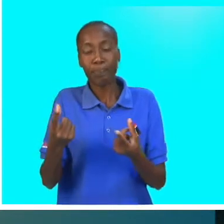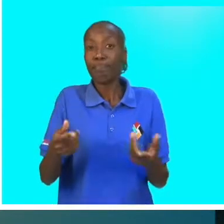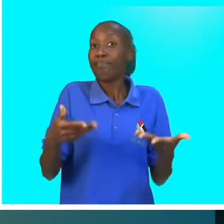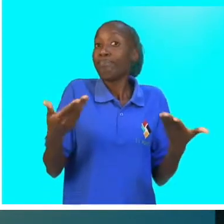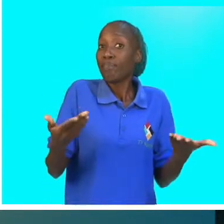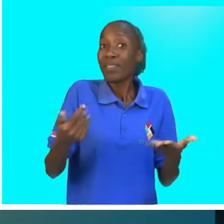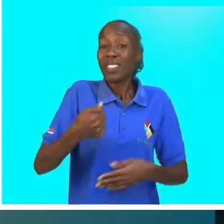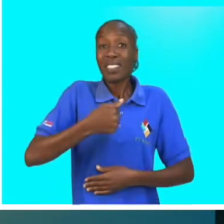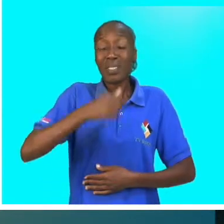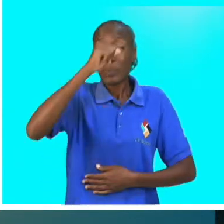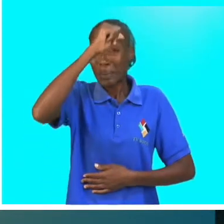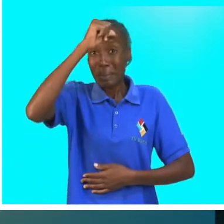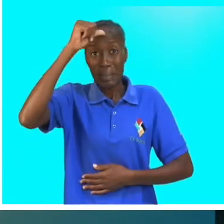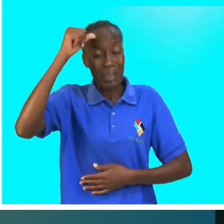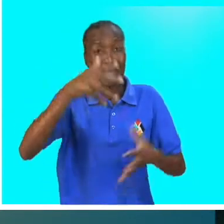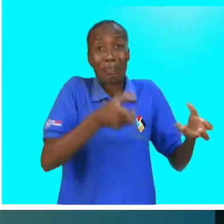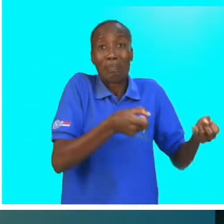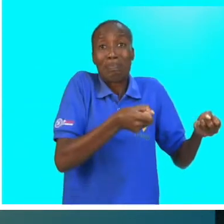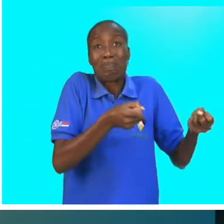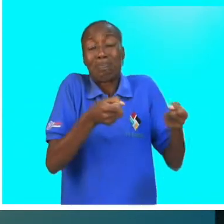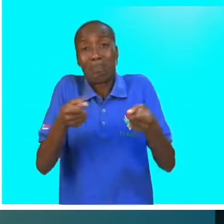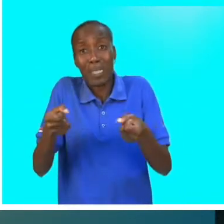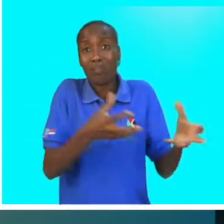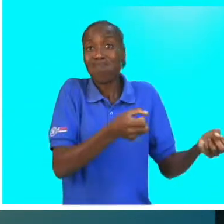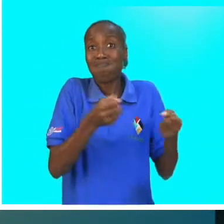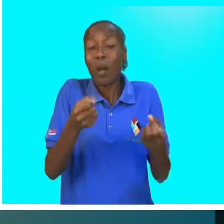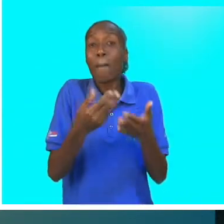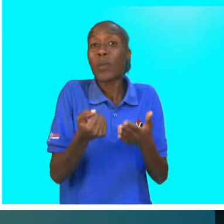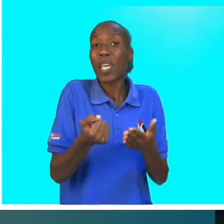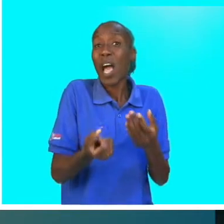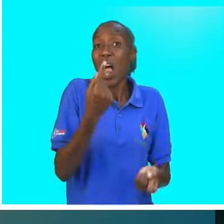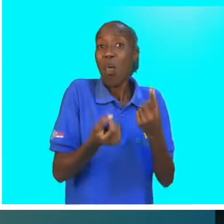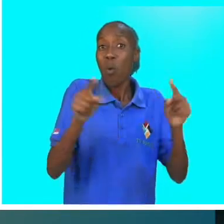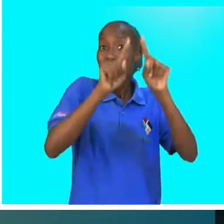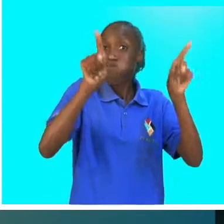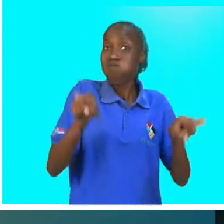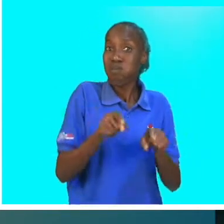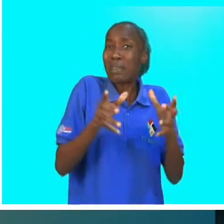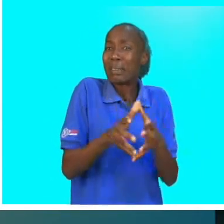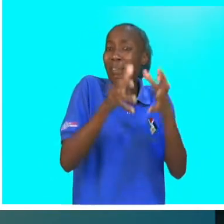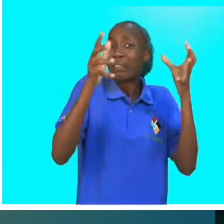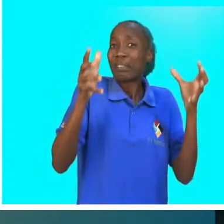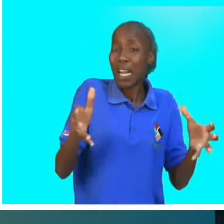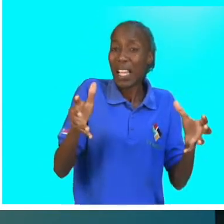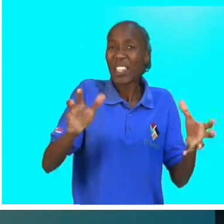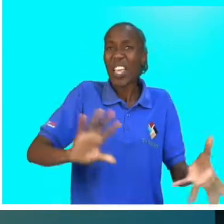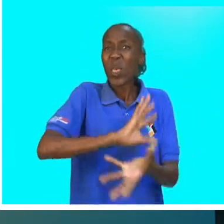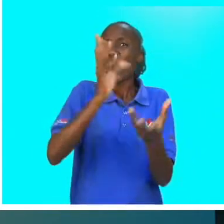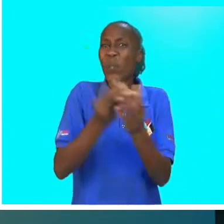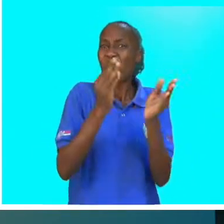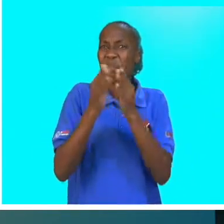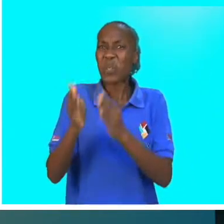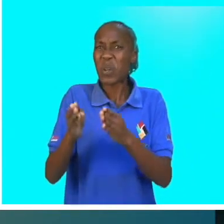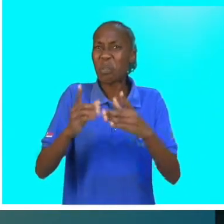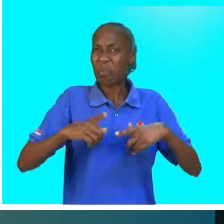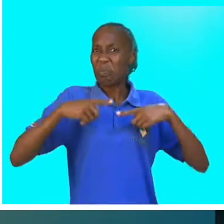Não consigo carregar as minhas obras de arte porque algumas são enormes. E nem toda gente está